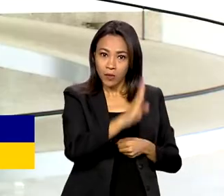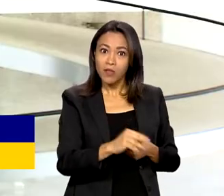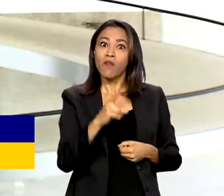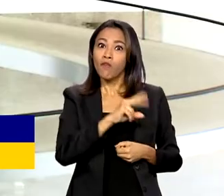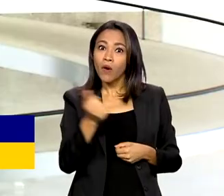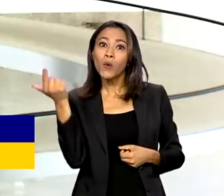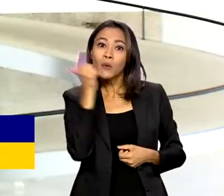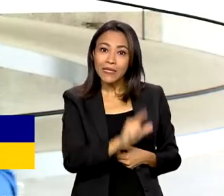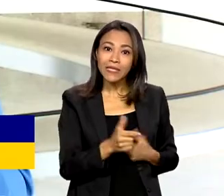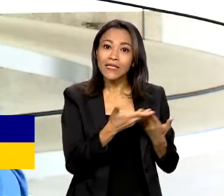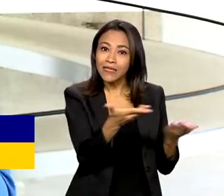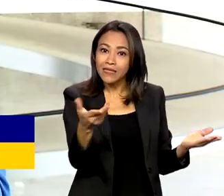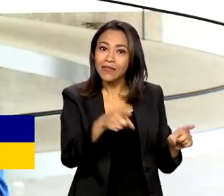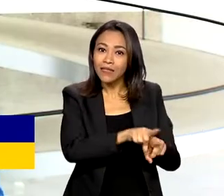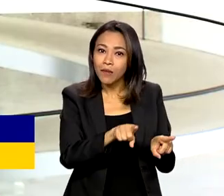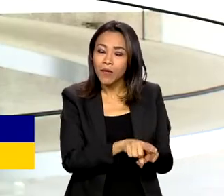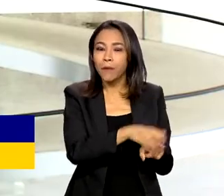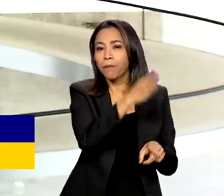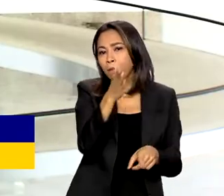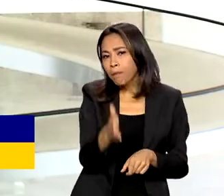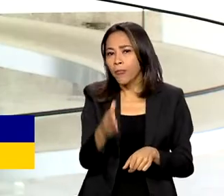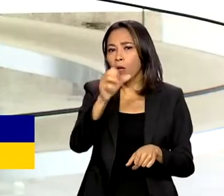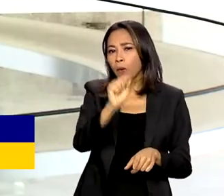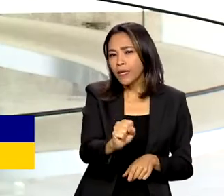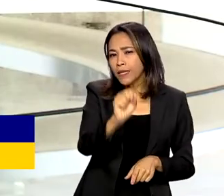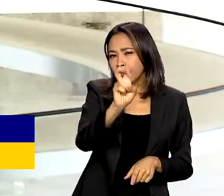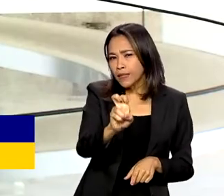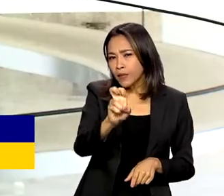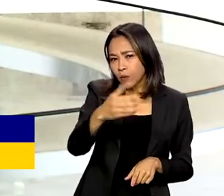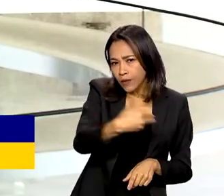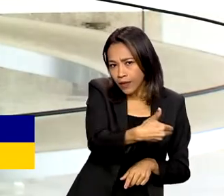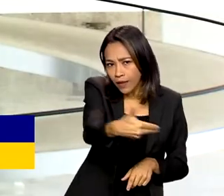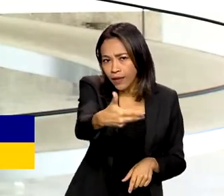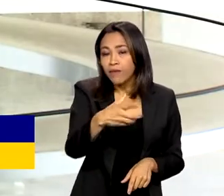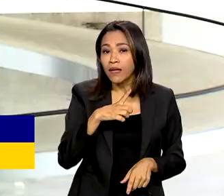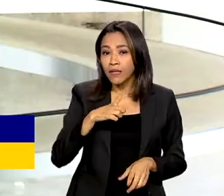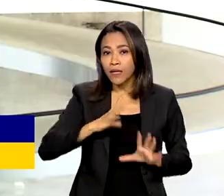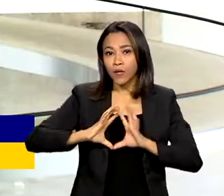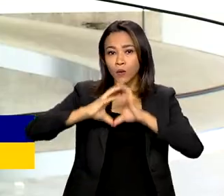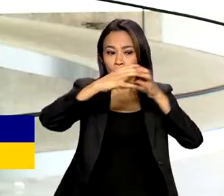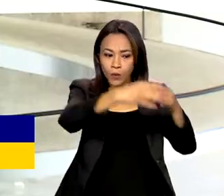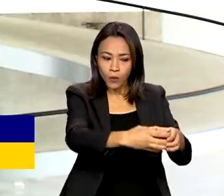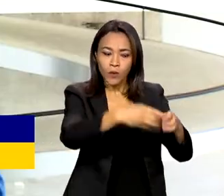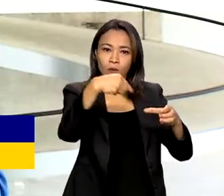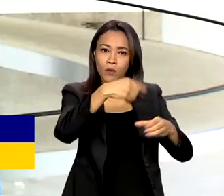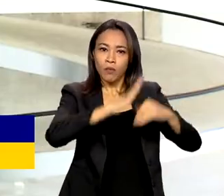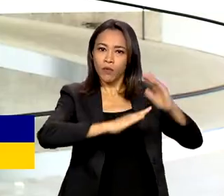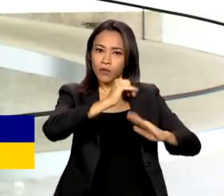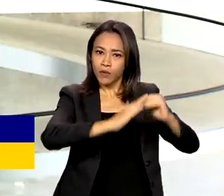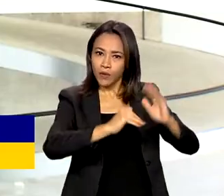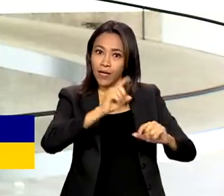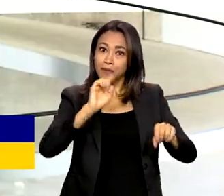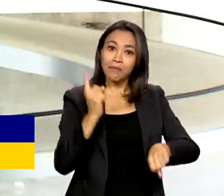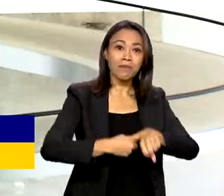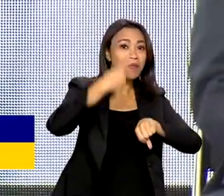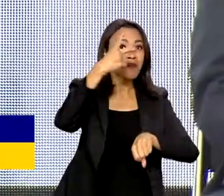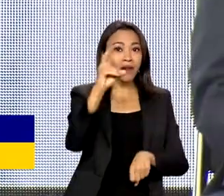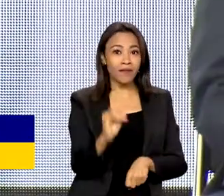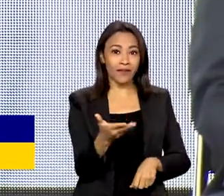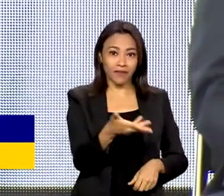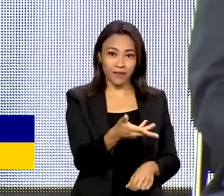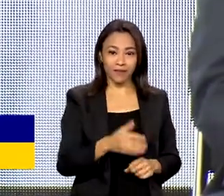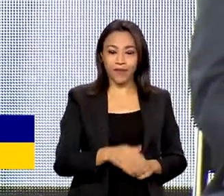beneficiados, sendo que 85 deles terão equipes de saúde bucal pela primeira vez.